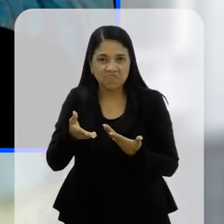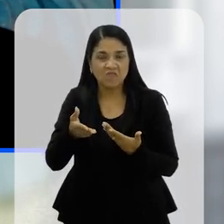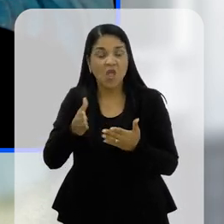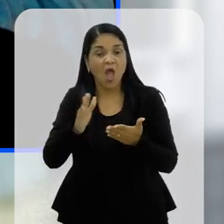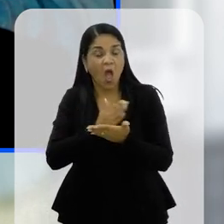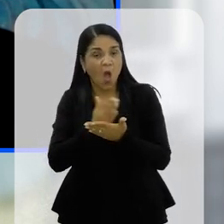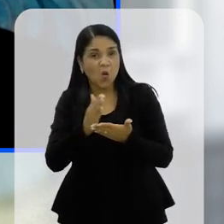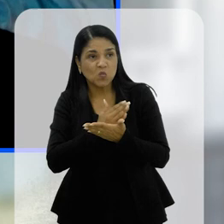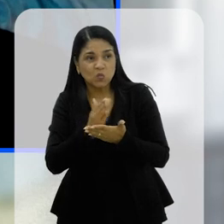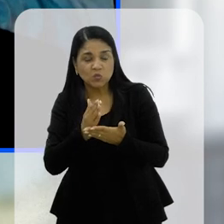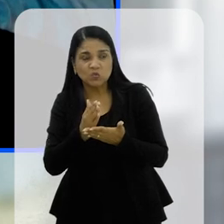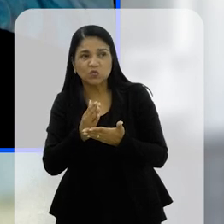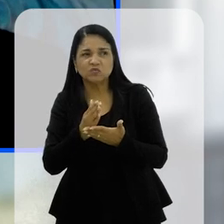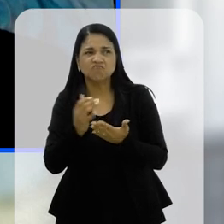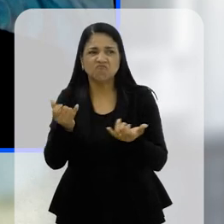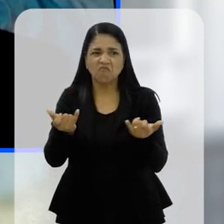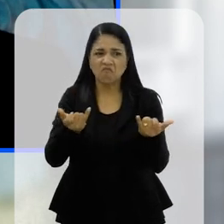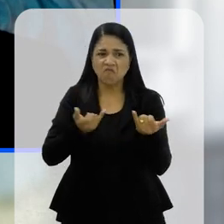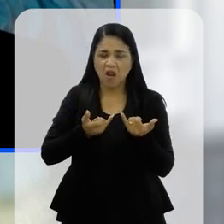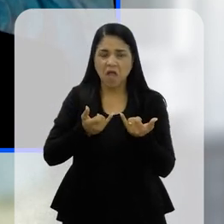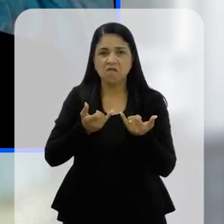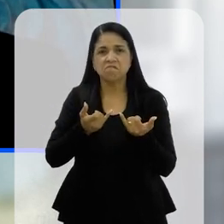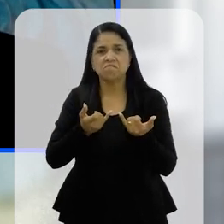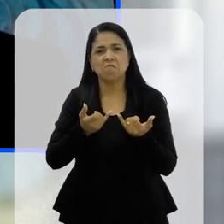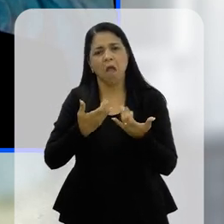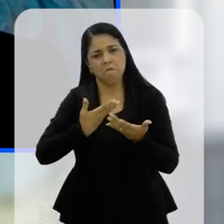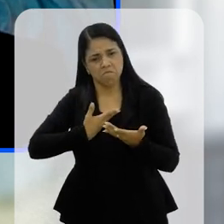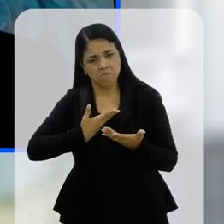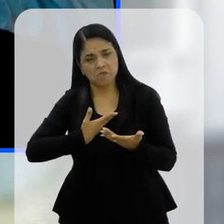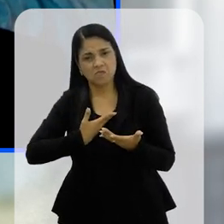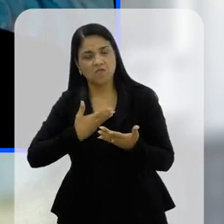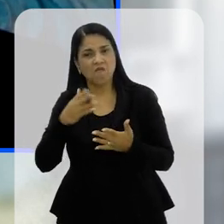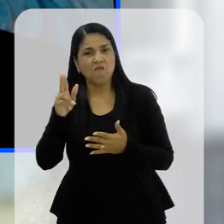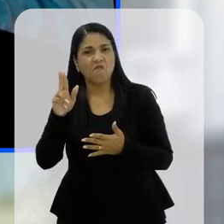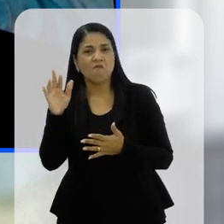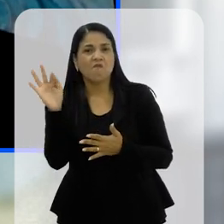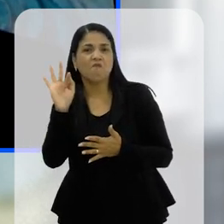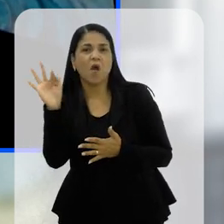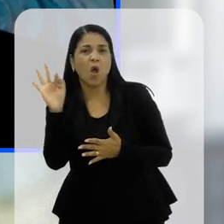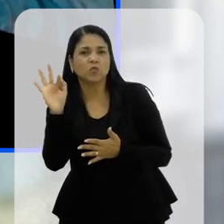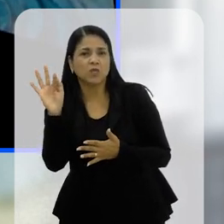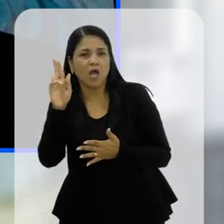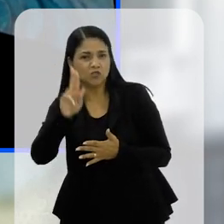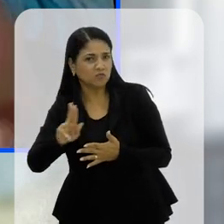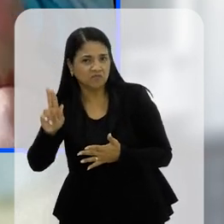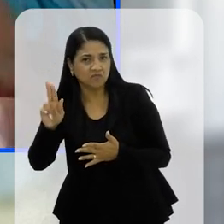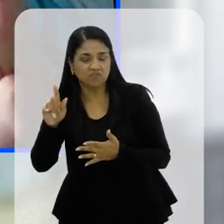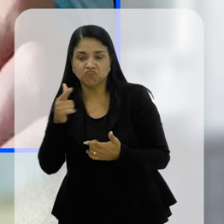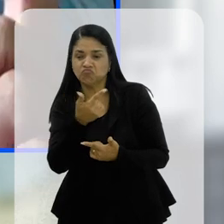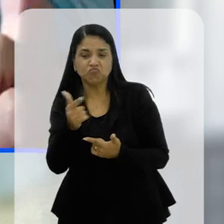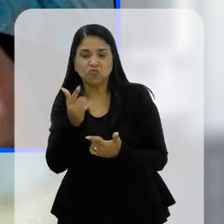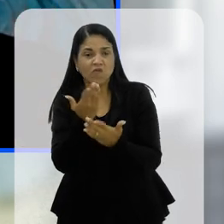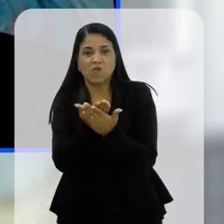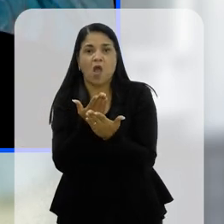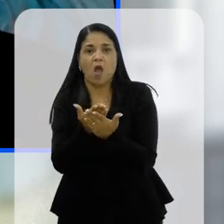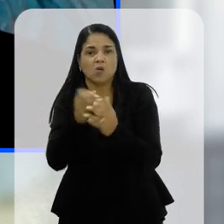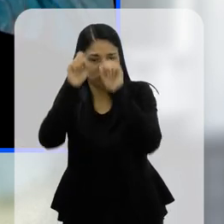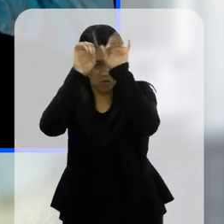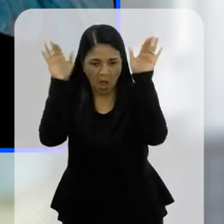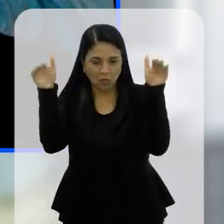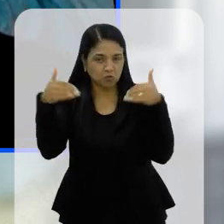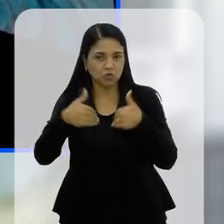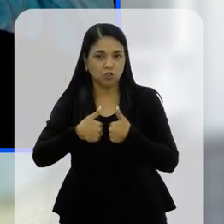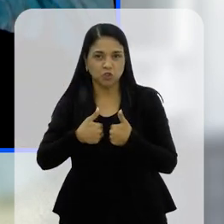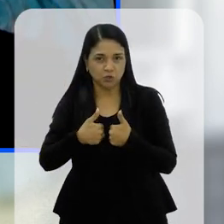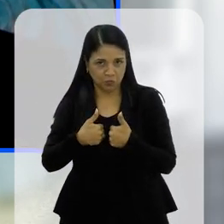formação, alguns médicos disseram para a gente, que ficaram amigos, e na faculdade deles não teve um minuto sequer de aula sobre